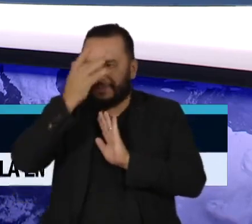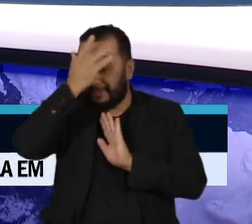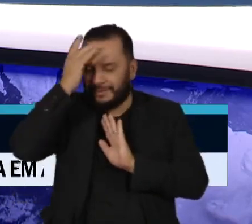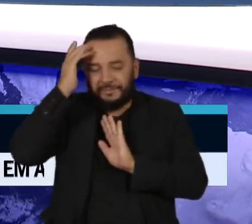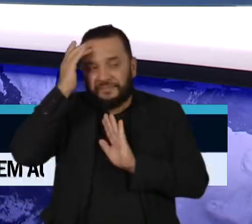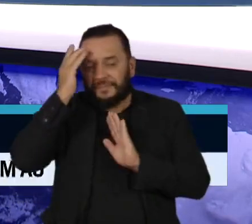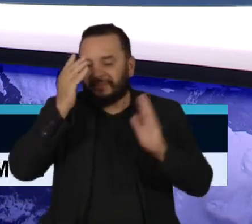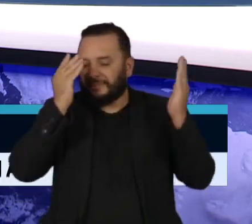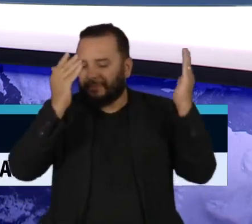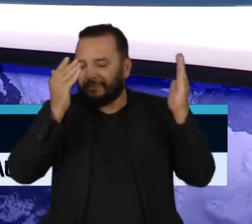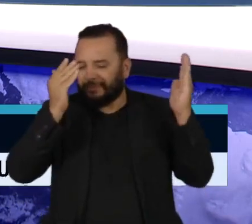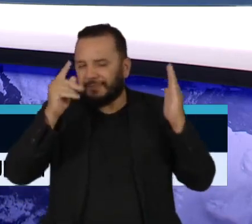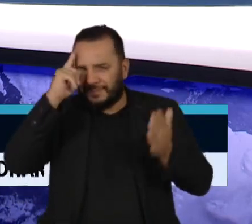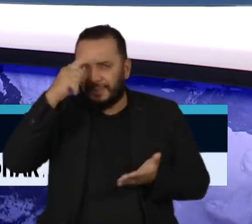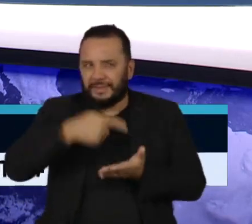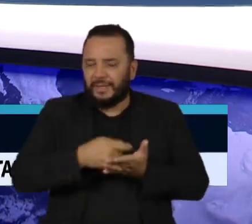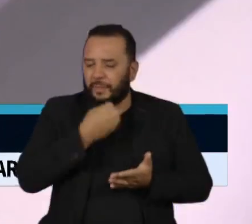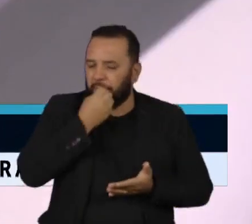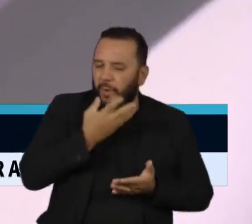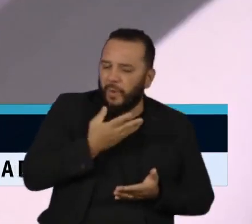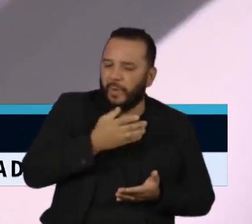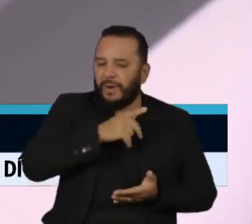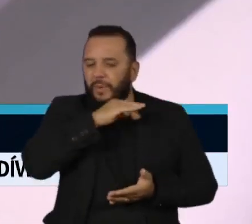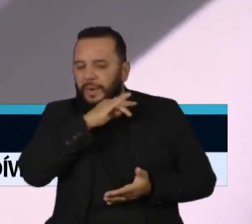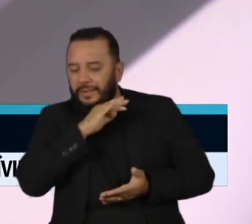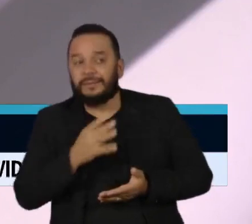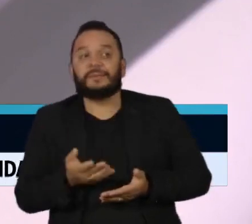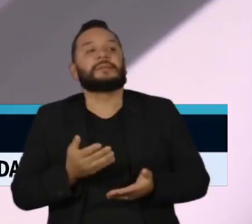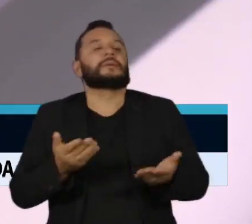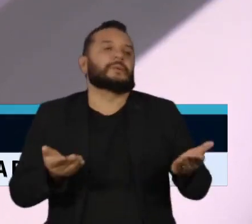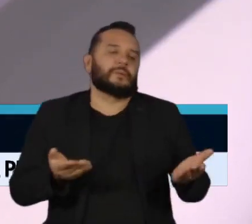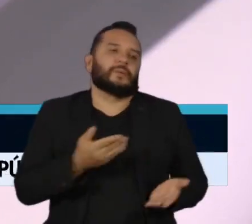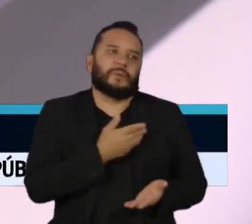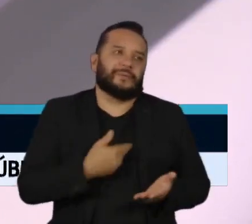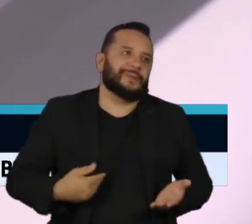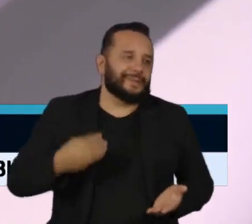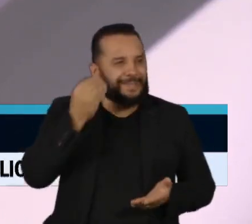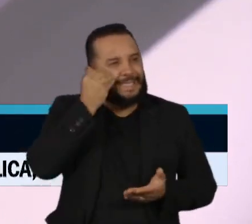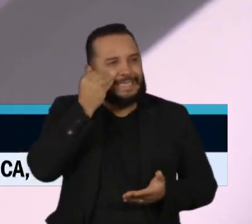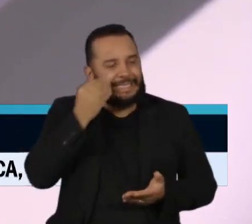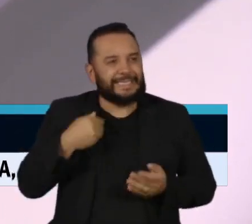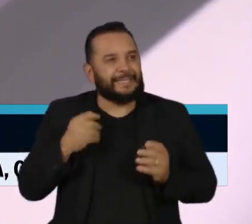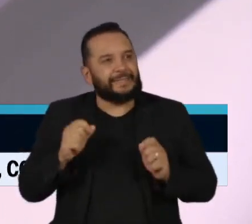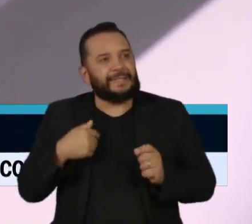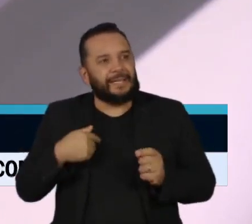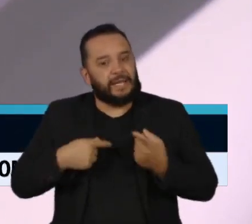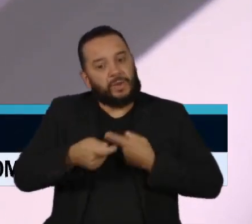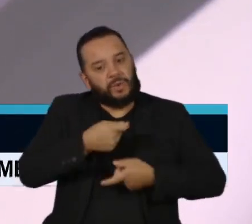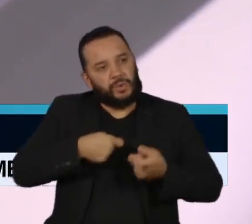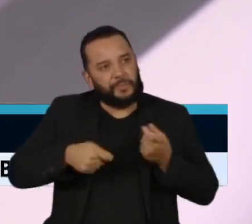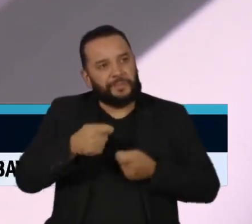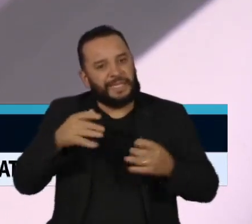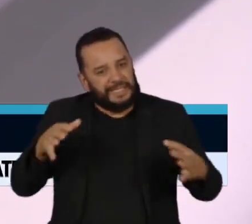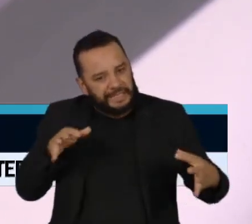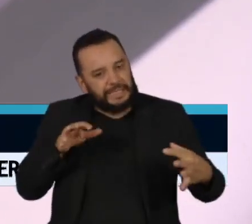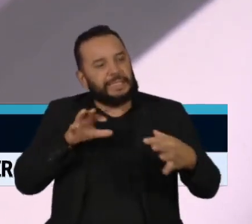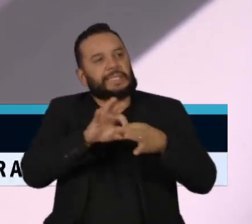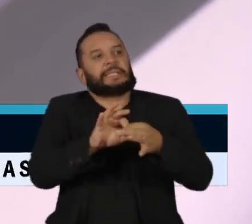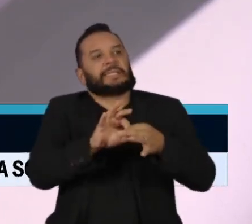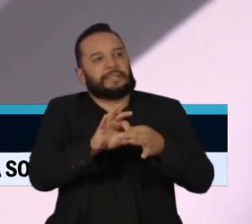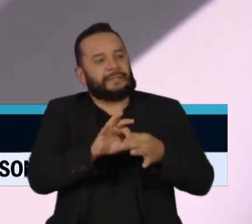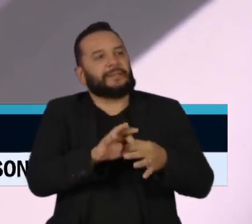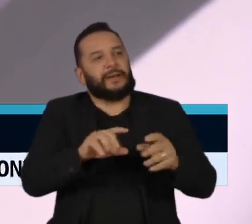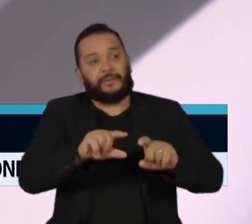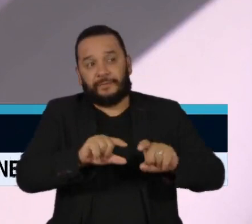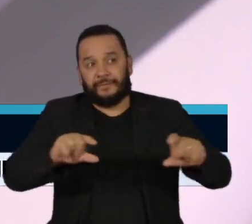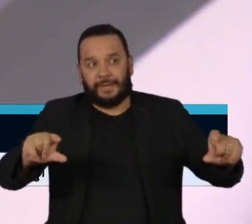Então, tem uma pergunta latente. Então, o governo está tentando buscar essa aproximação econômica. Acho que a frase do rei foi